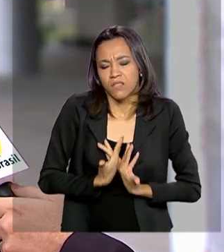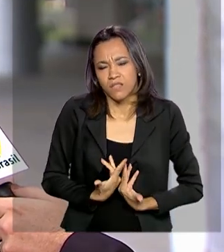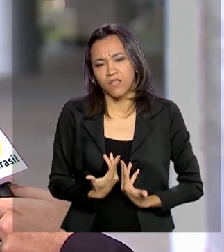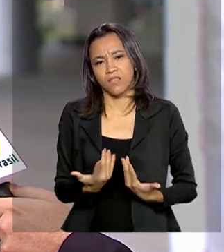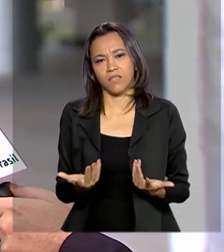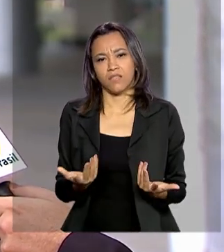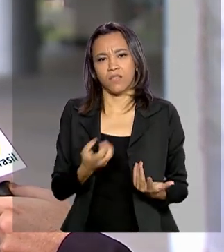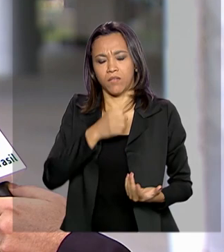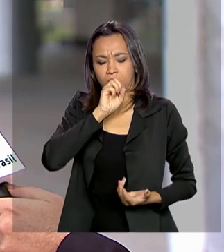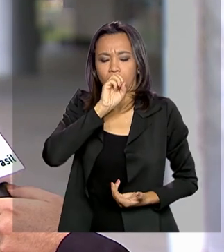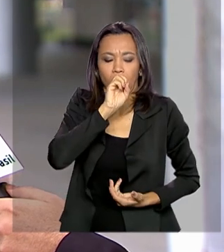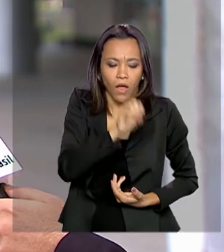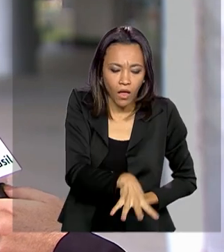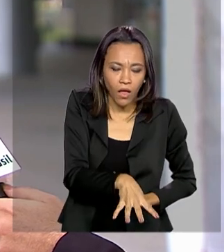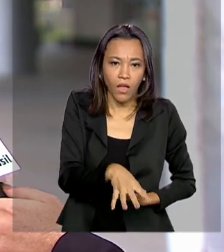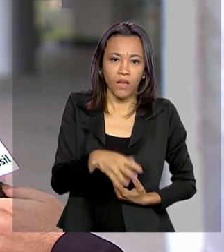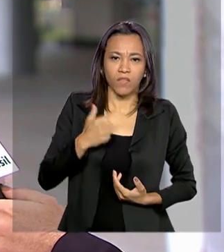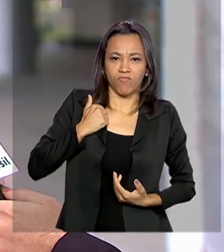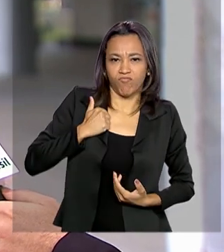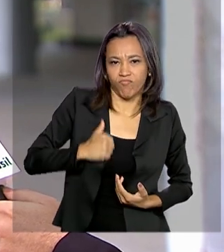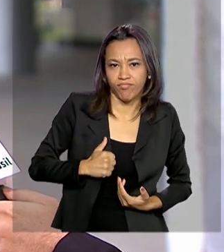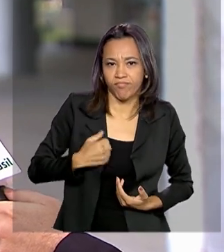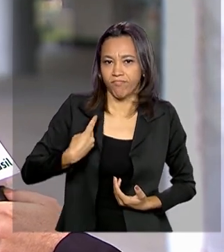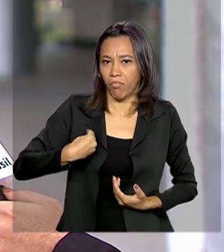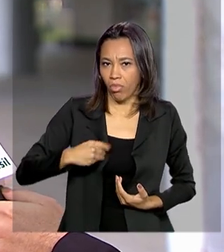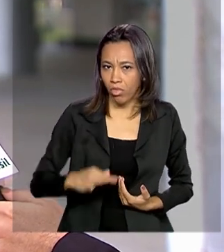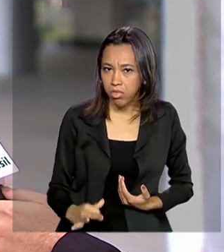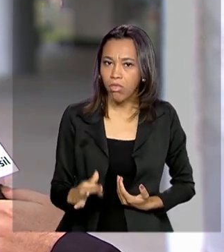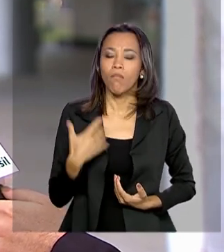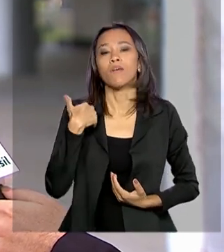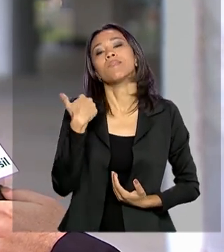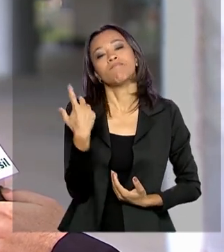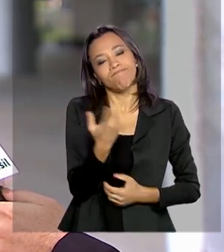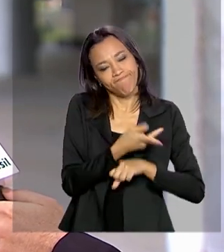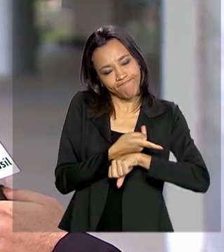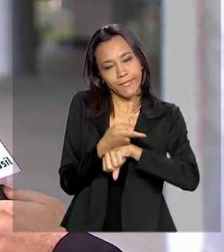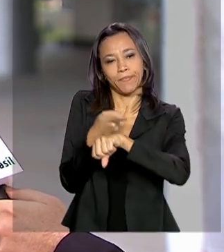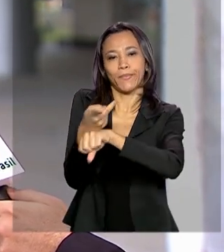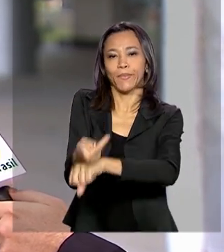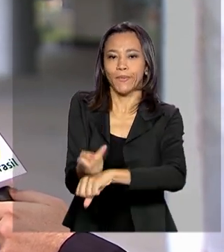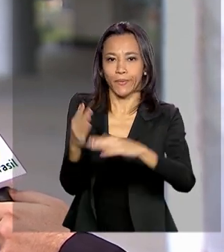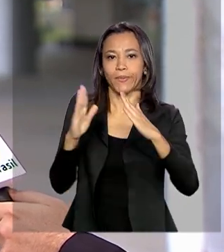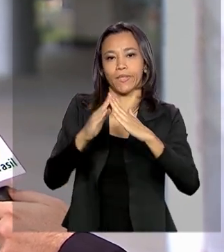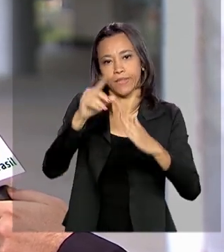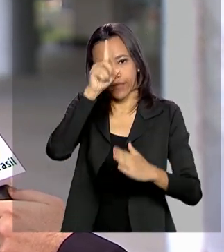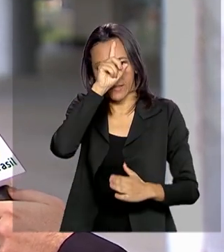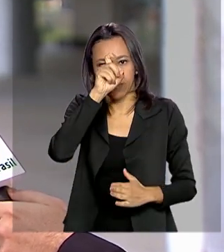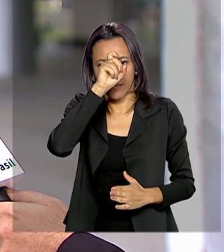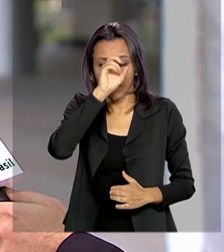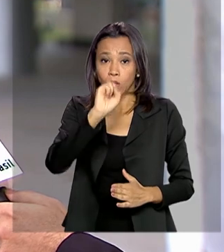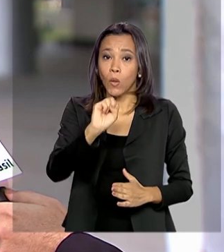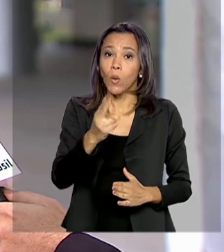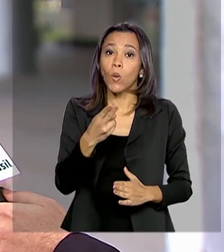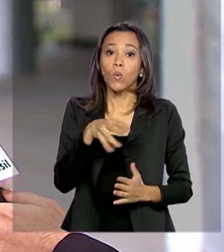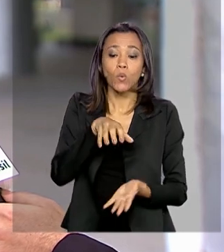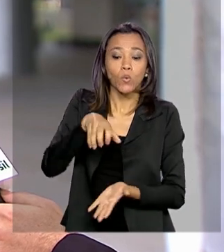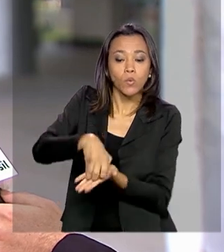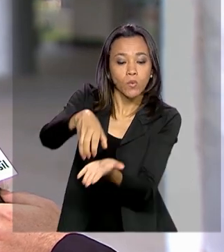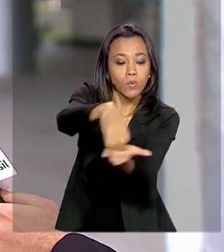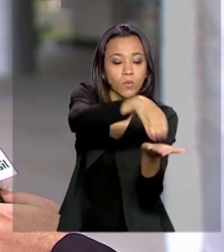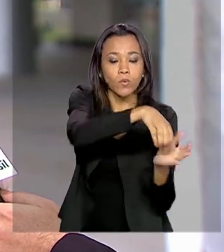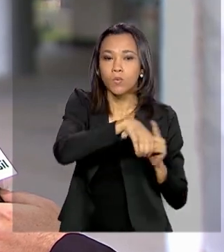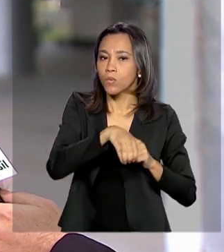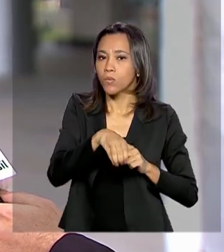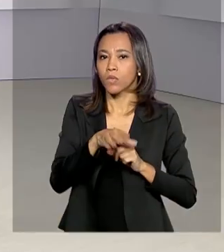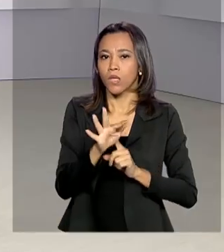fadiga, vômitos, diarreias, seja procurado o serviço de atendimento médico ou uma das unidades da FUNAI que poderá dar o